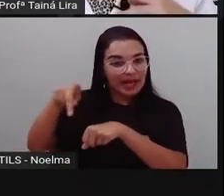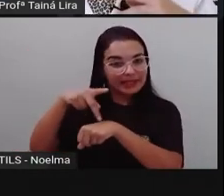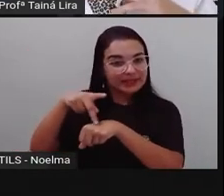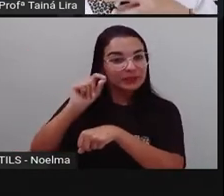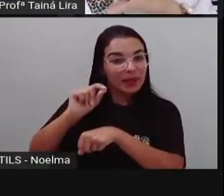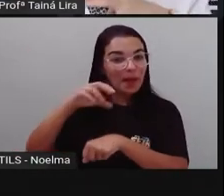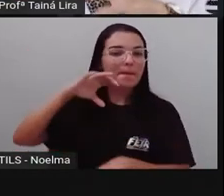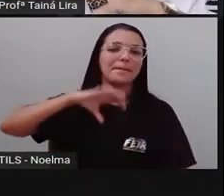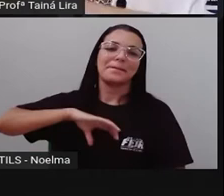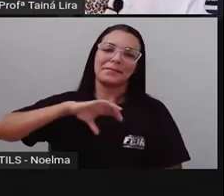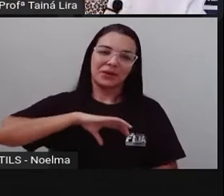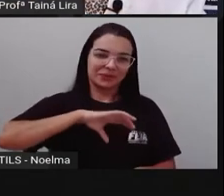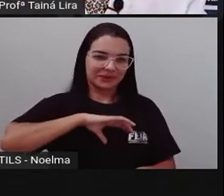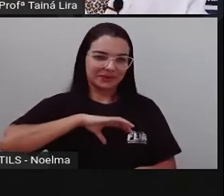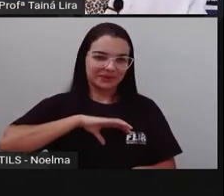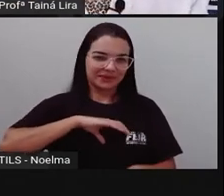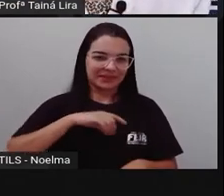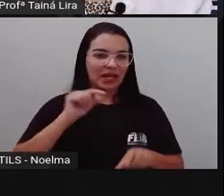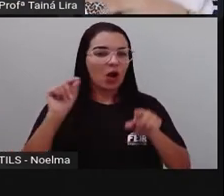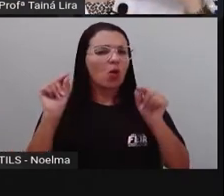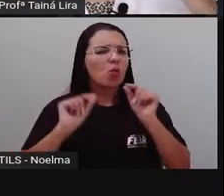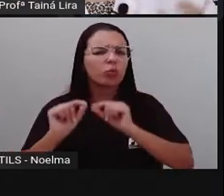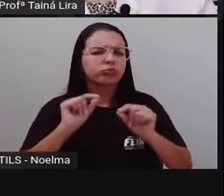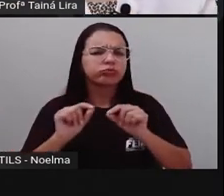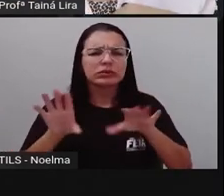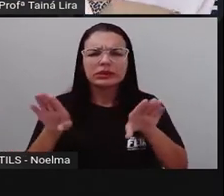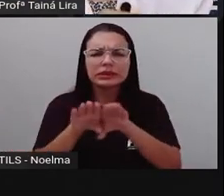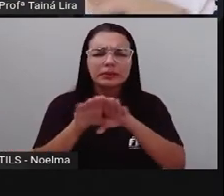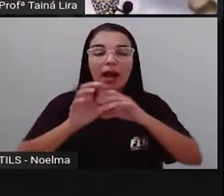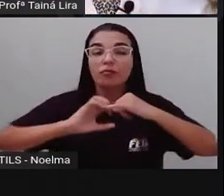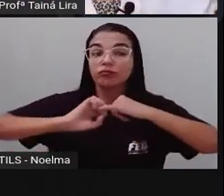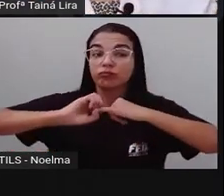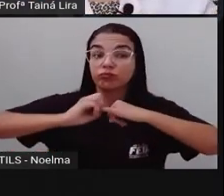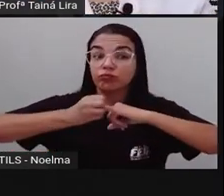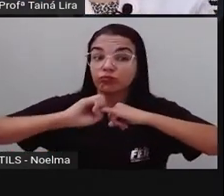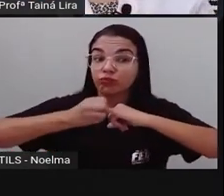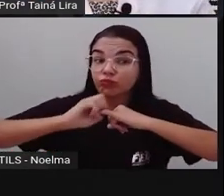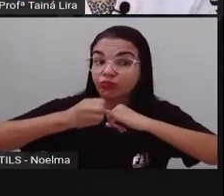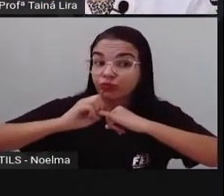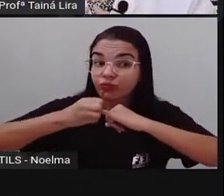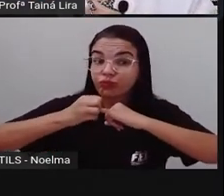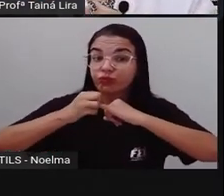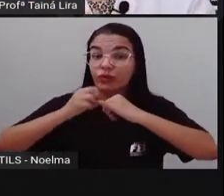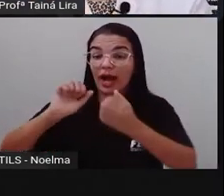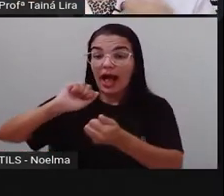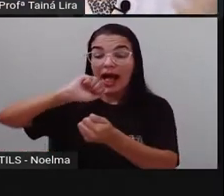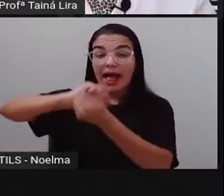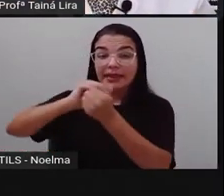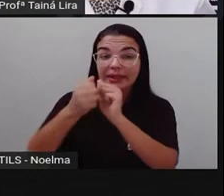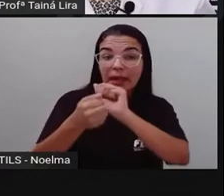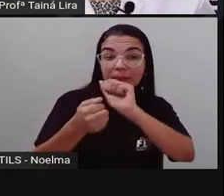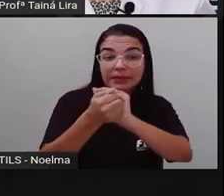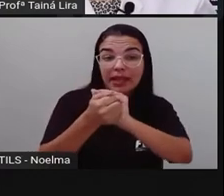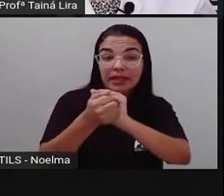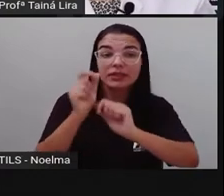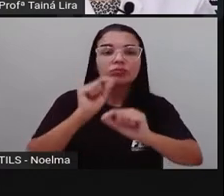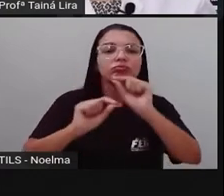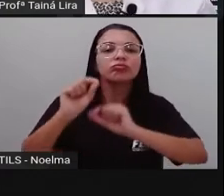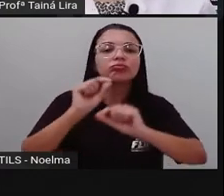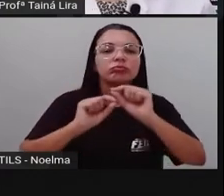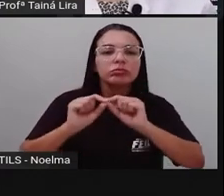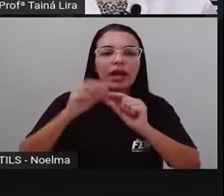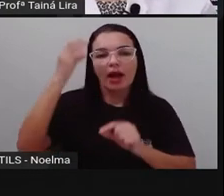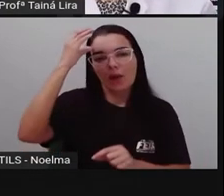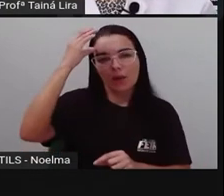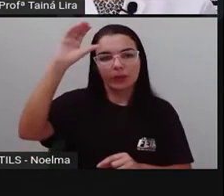feijoada que foi adaptada de um prato português também são heranças, né? Da cultura portuguesa. Tá bom?